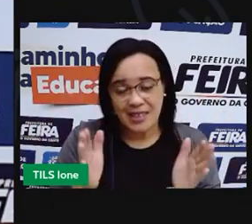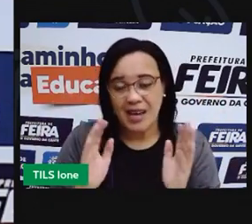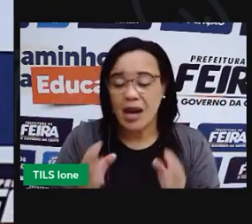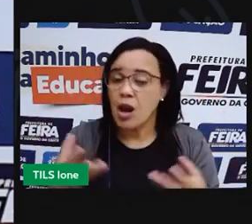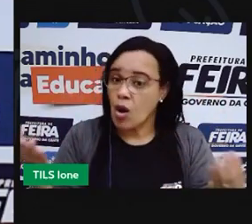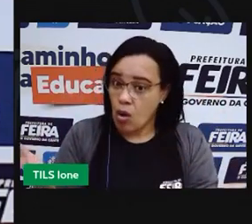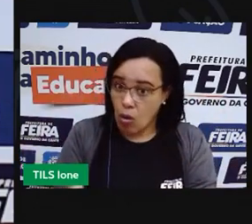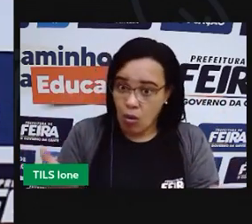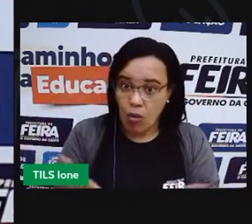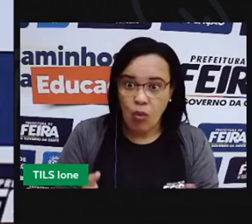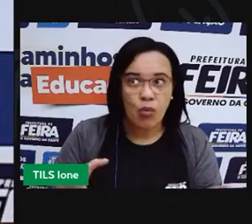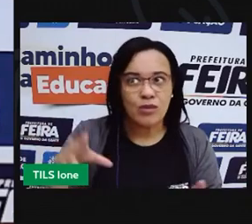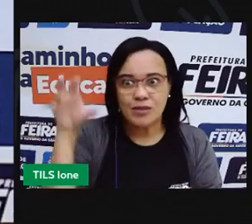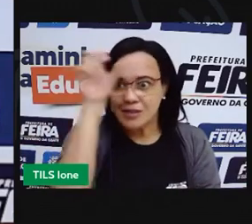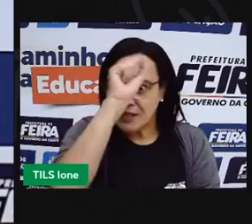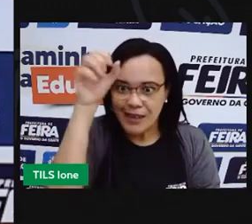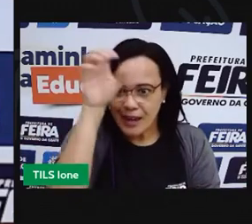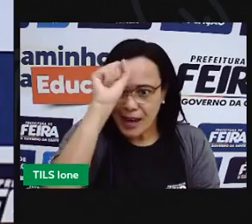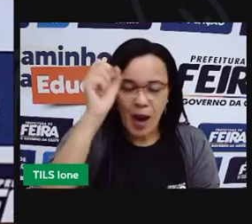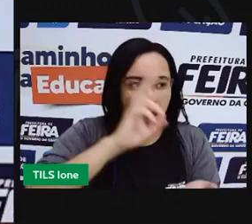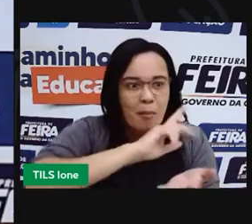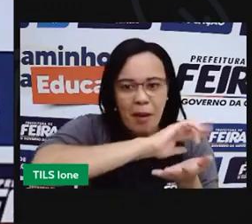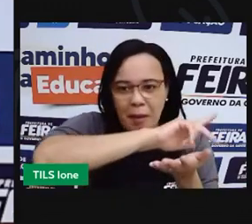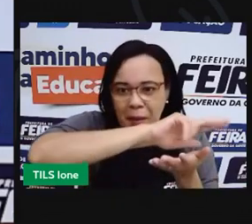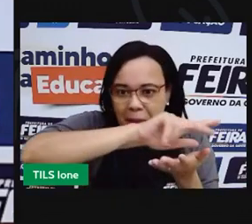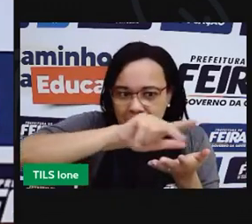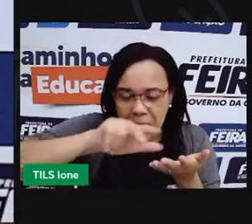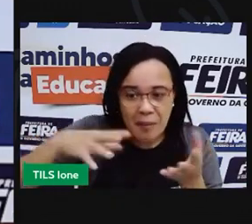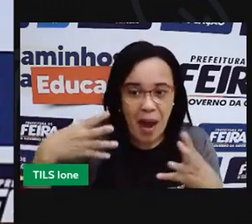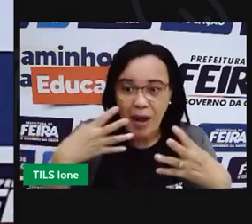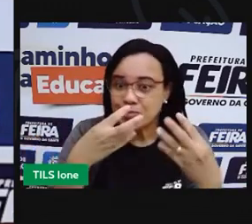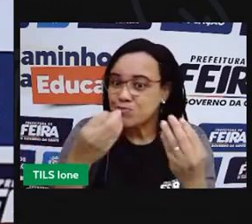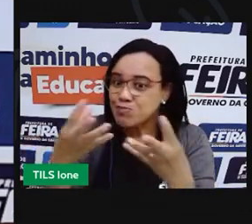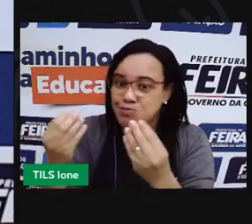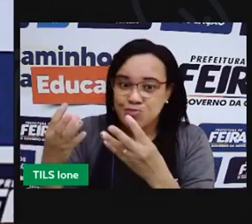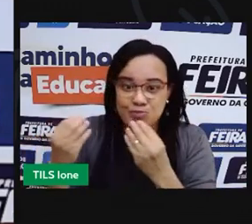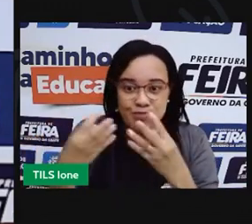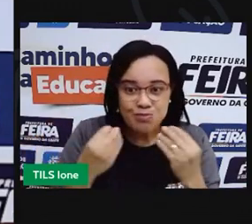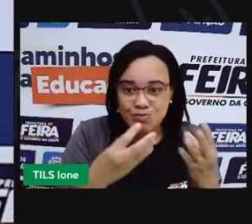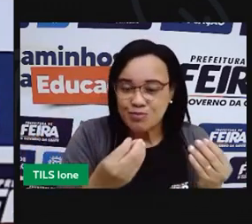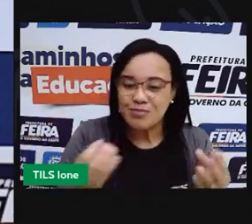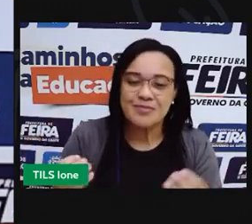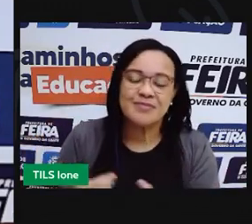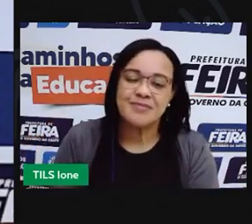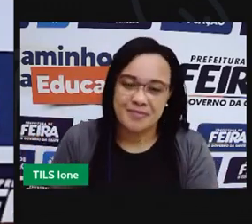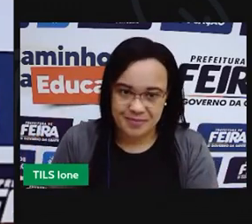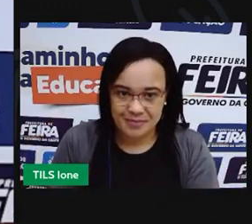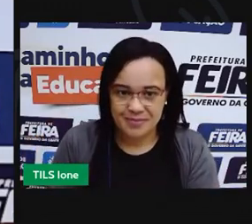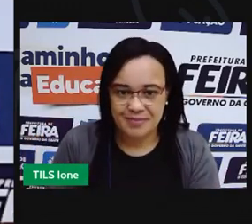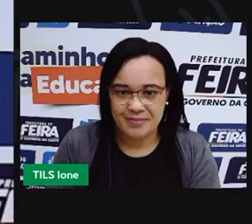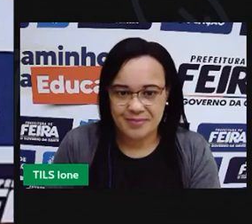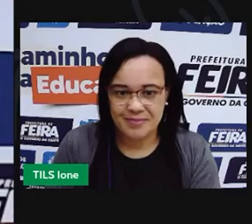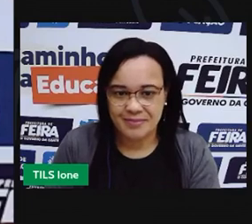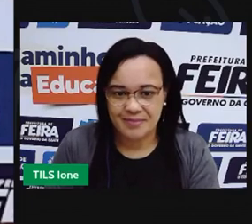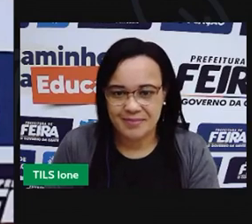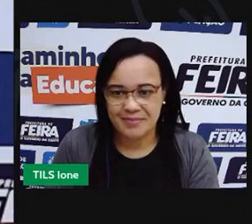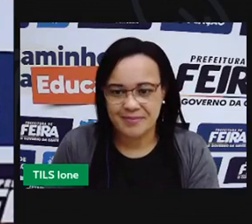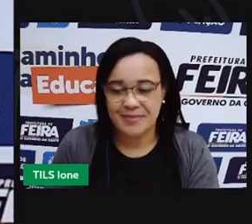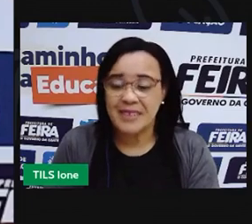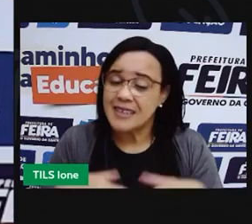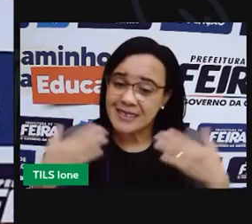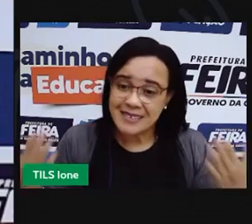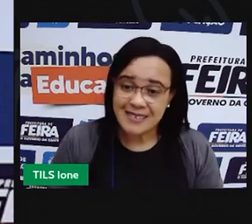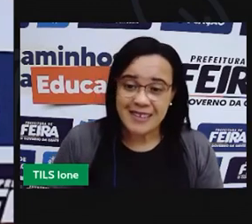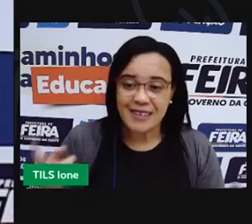bacana. Aprendendo sobre o conceito de estudos animais. Temos que a nossa capacidade ali